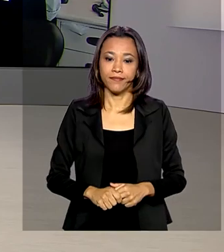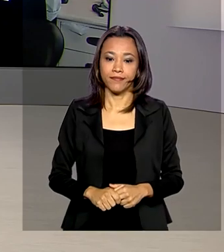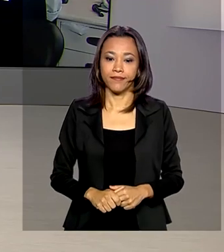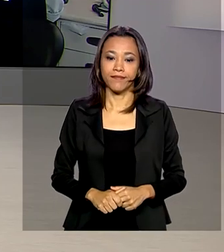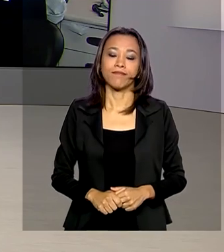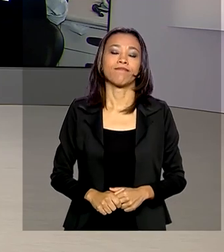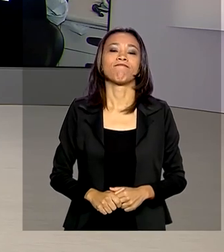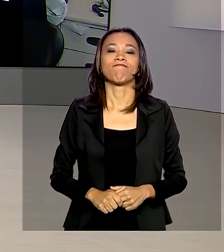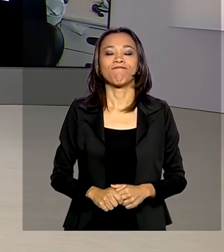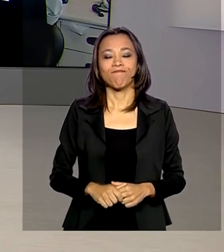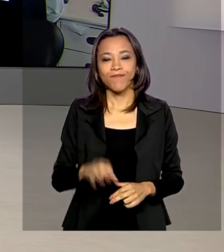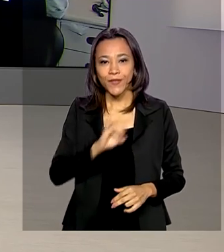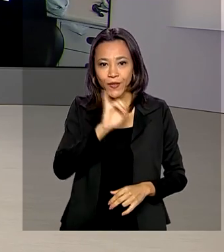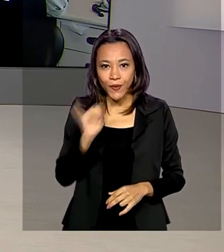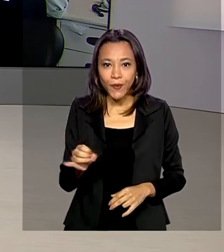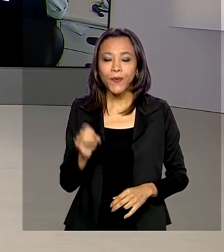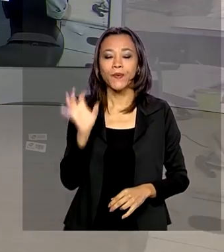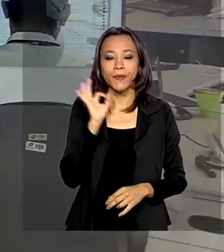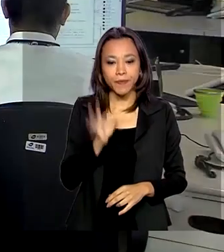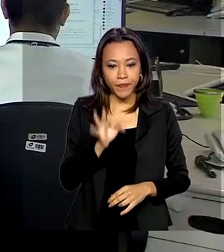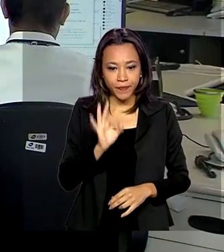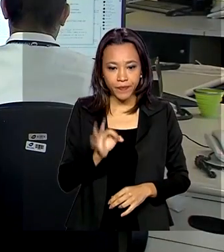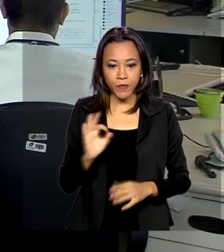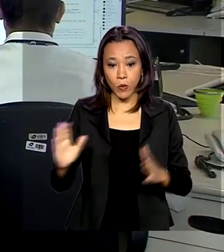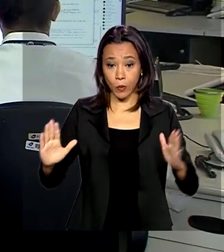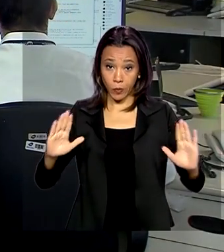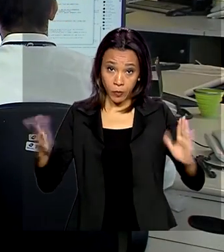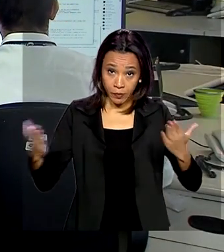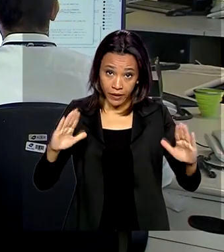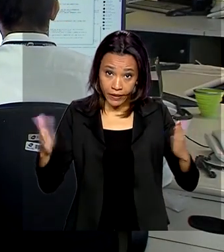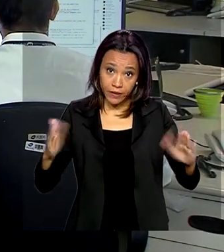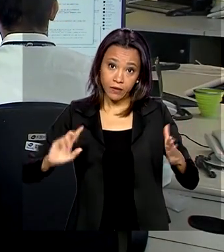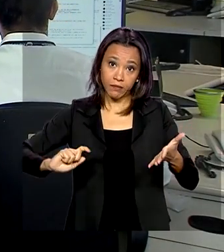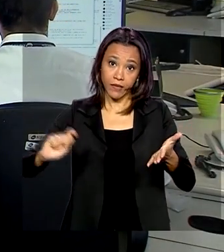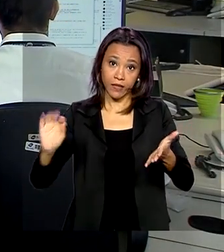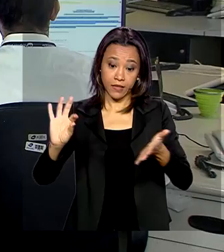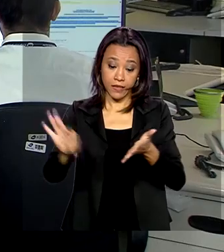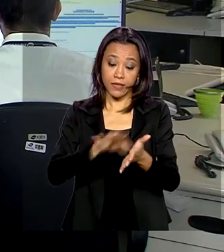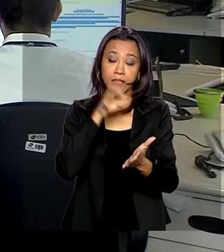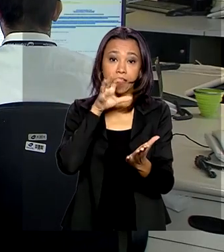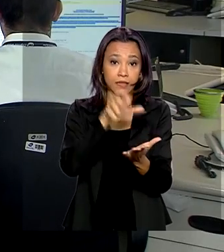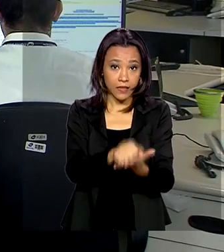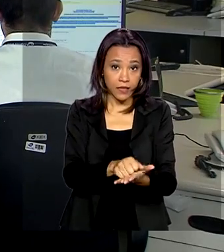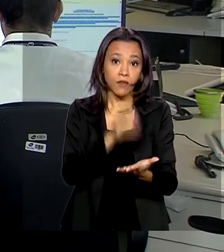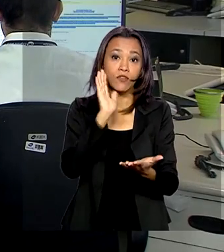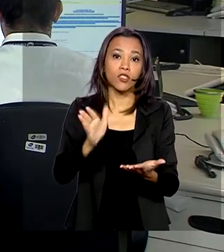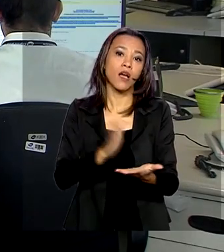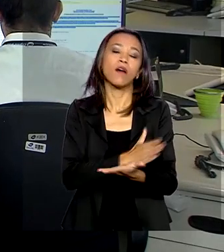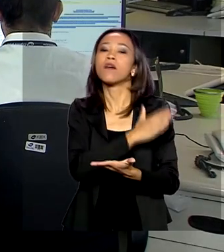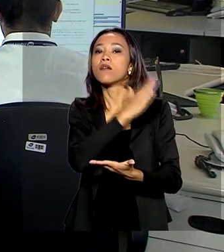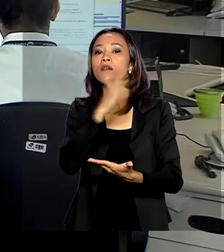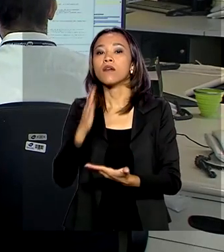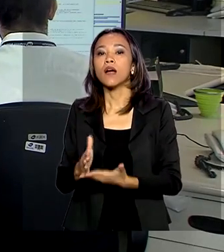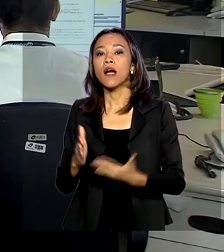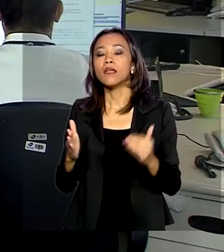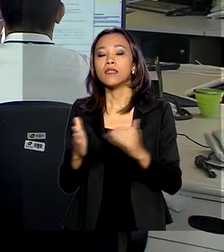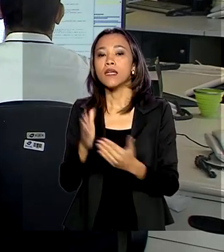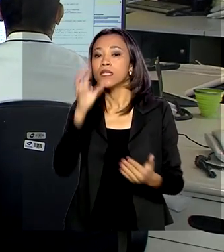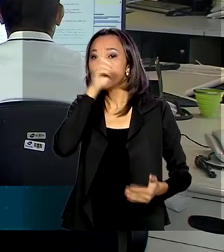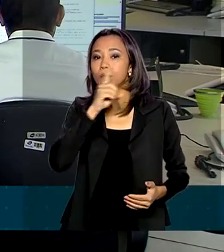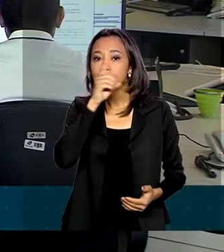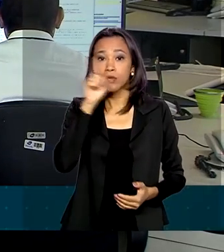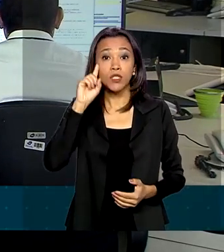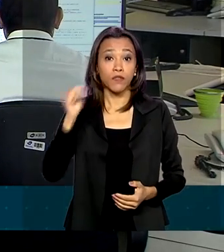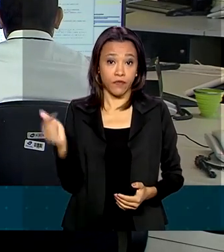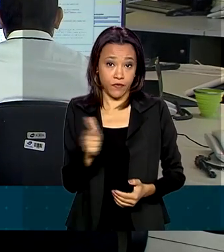Oi, Renata. Bom dia. Exato. O prazo para inscrição do programa Mais Médicos foi prorrogado até o próximo domingo, dia 22 de